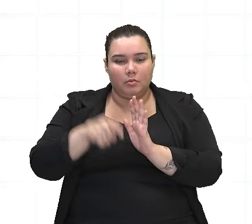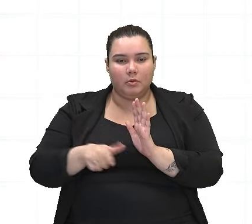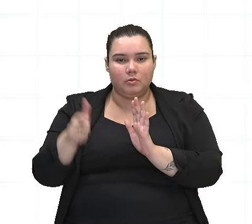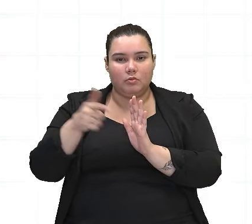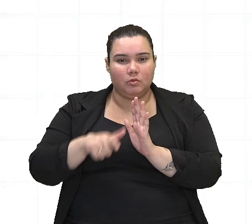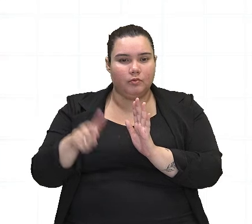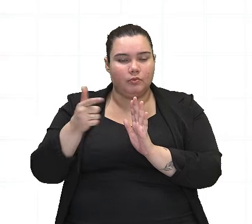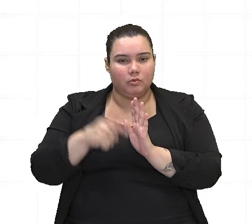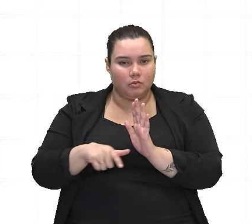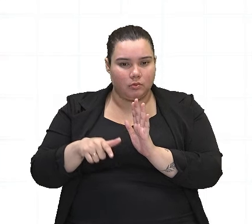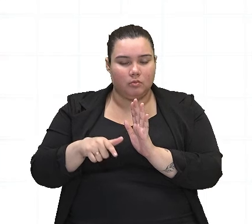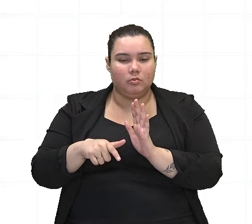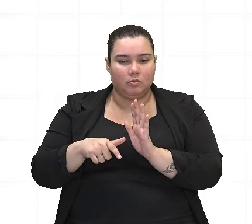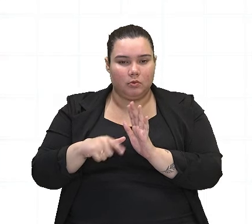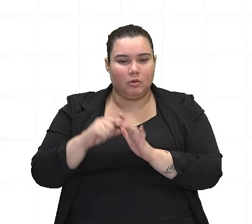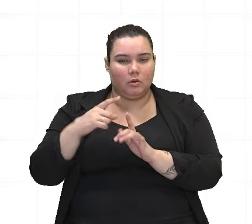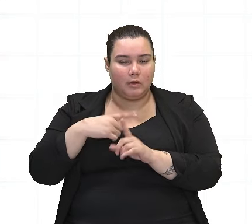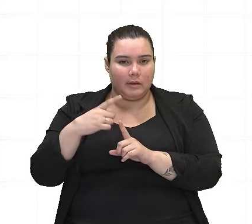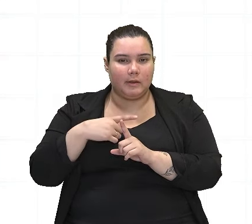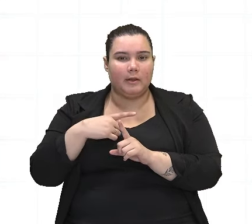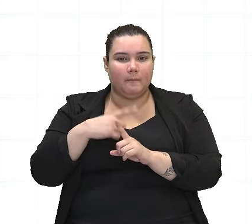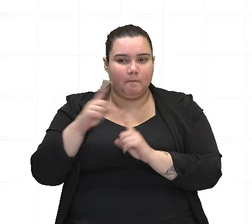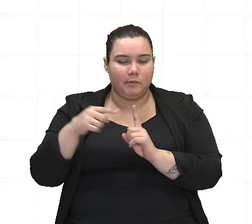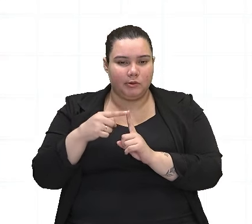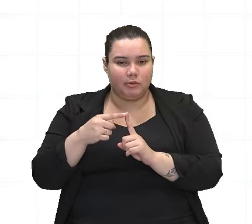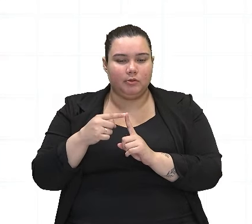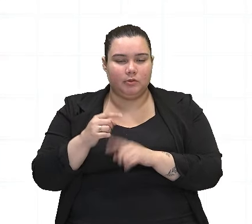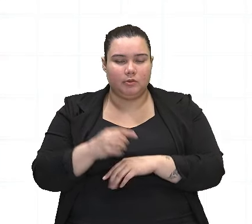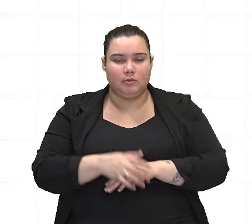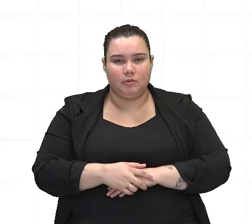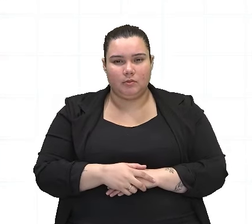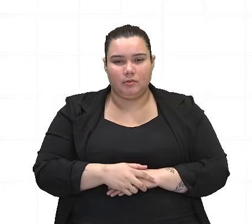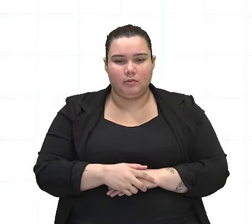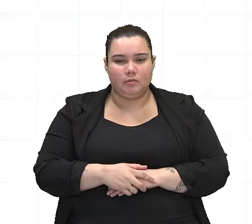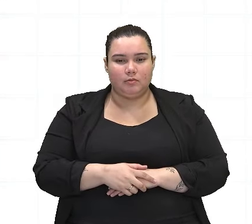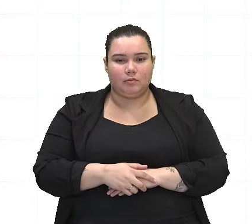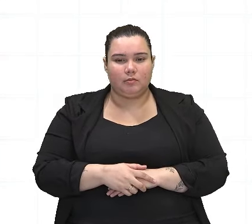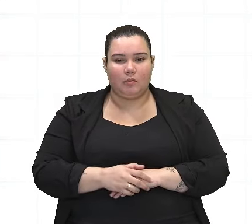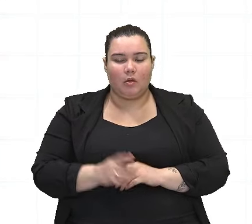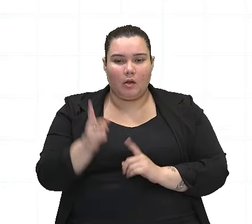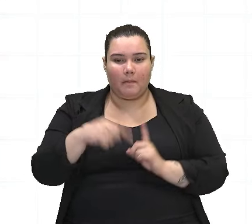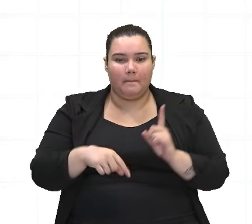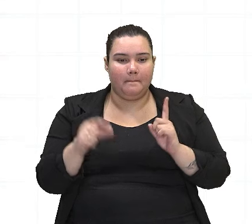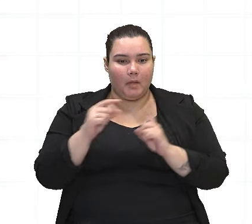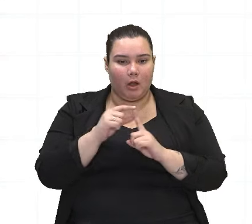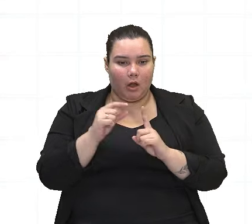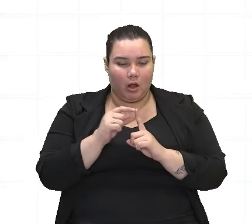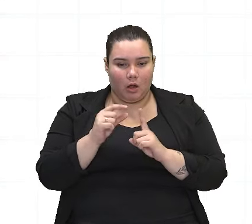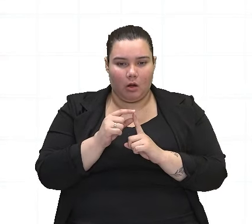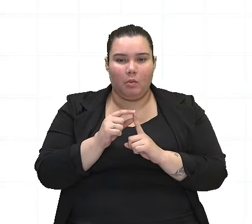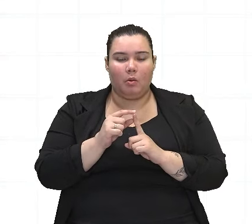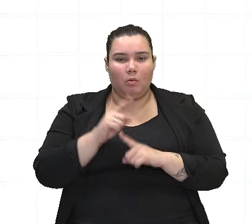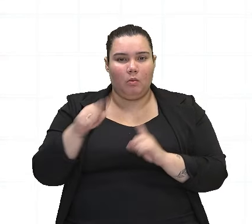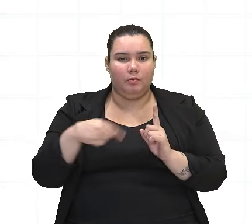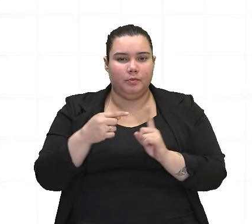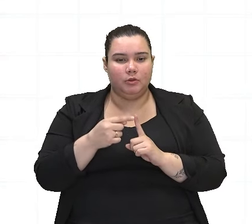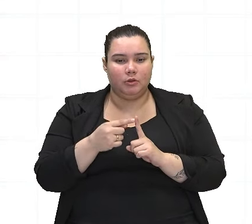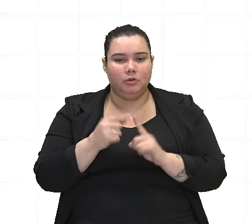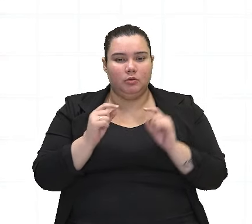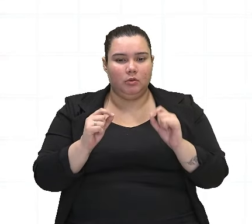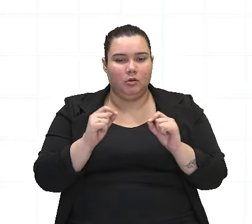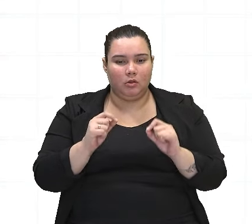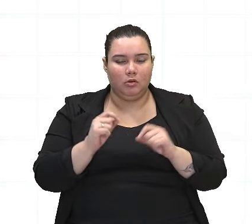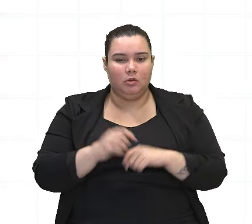certo? Intencional. Então, percebam que o pleonasmo é um emprego de palavras redundantes, com o fim de reforçar